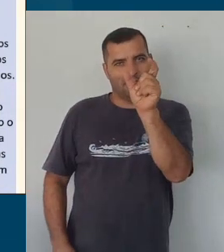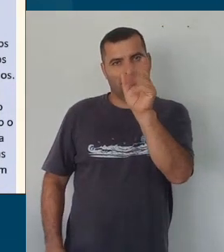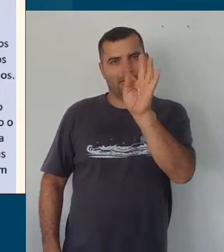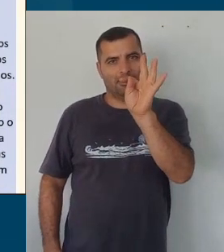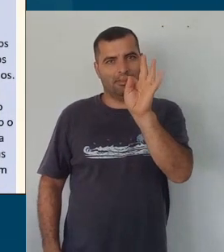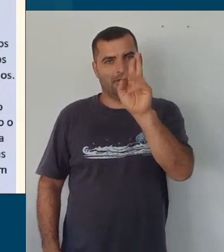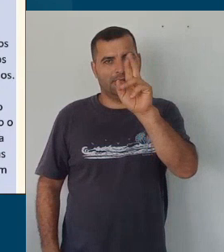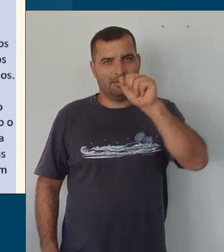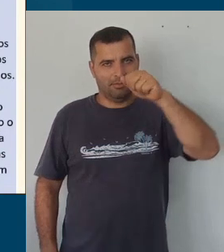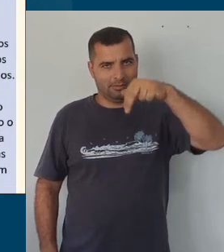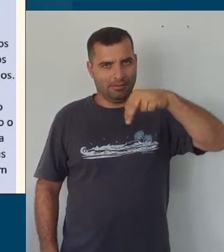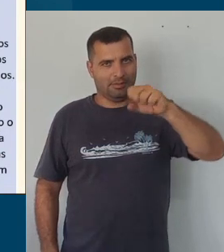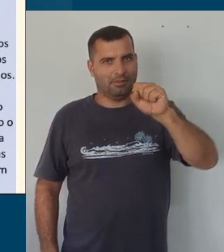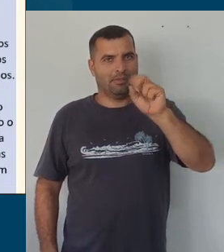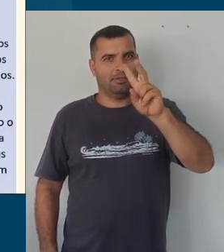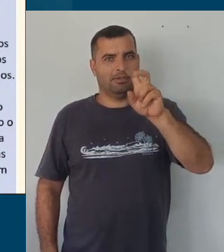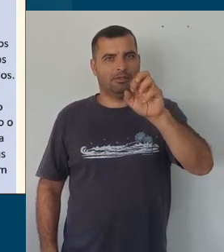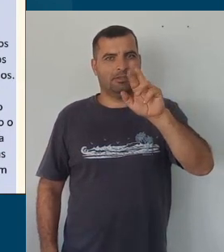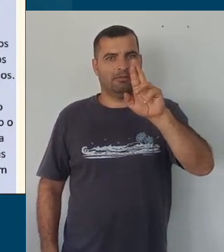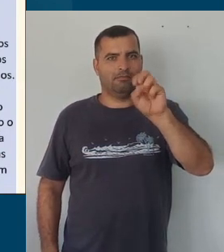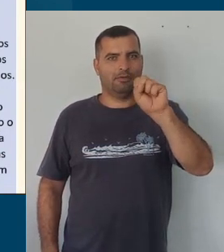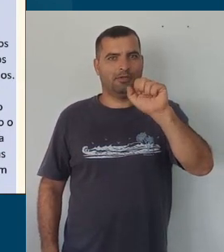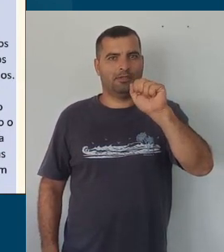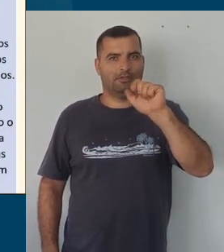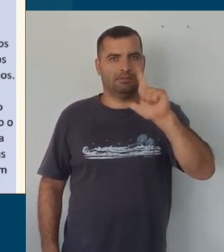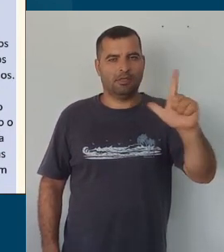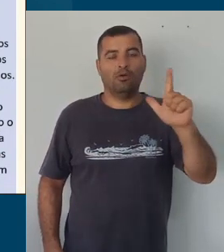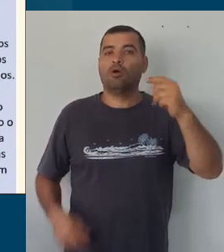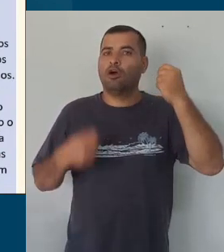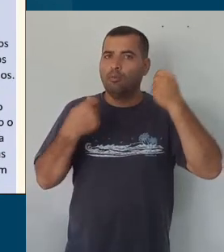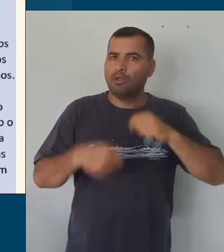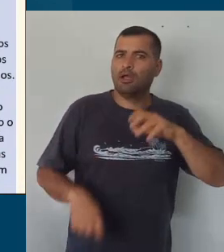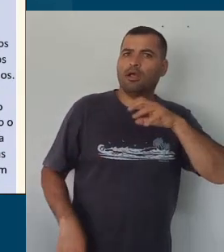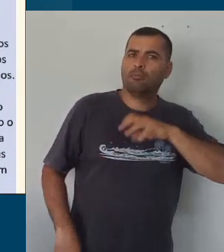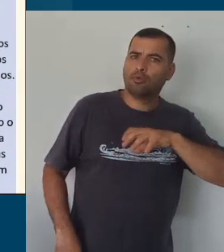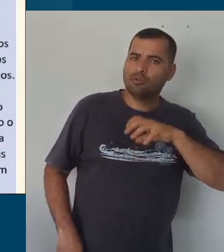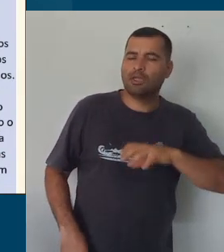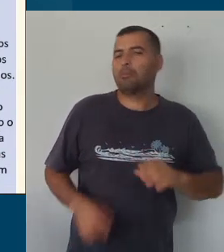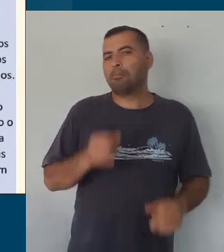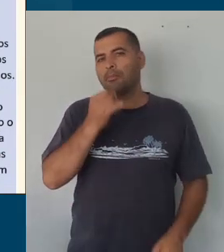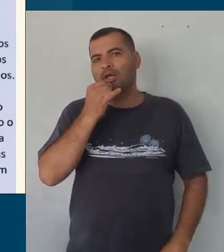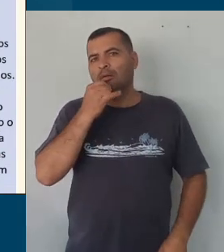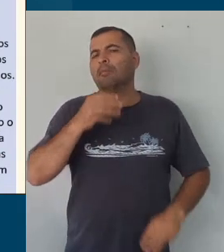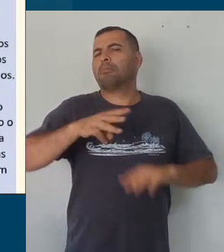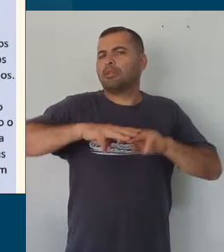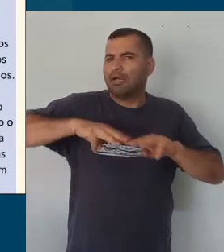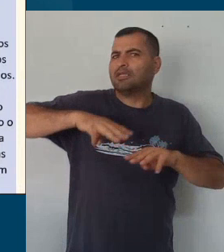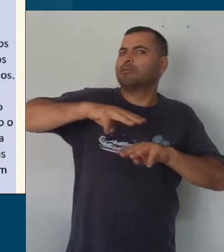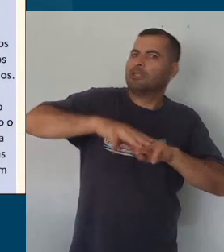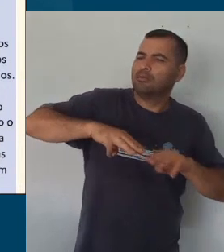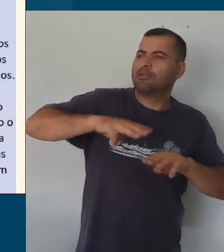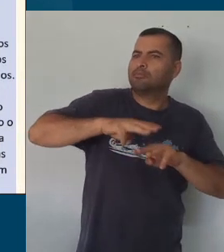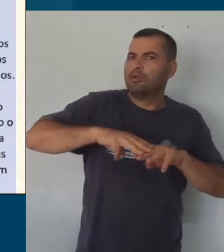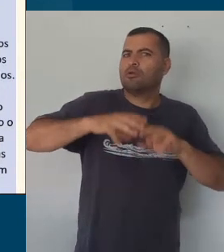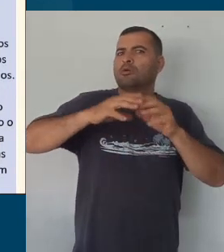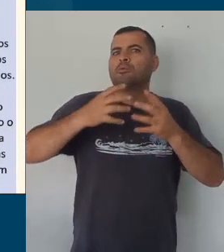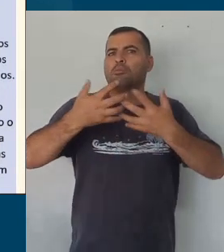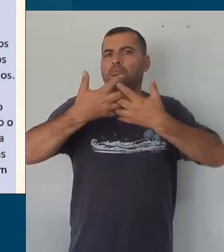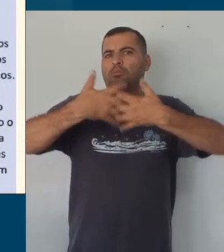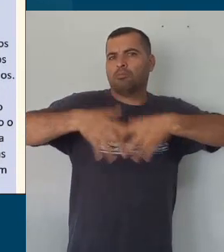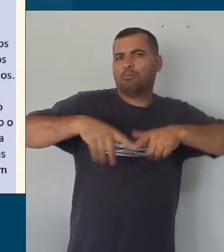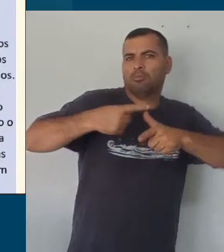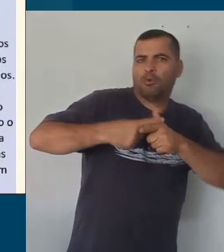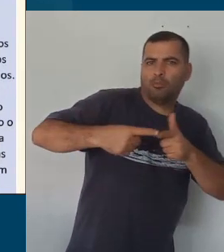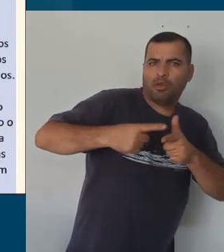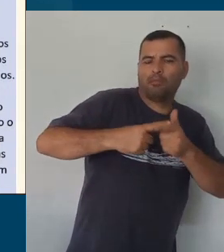precisam da língua portuguesa para se desenvolverem, mesmo matemática, a gente fala tanto em matemática resolução de problema, que está lá no